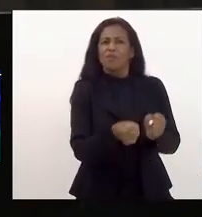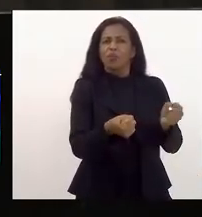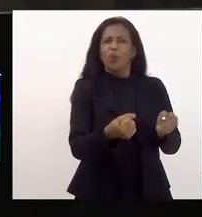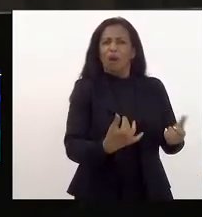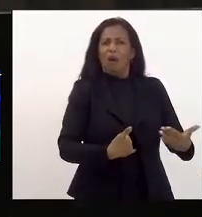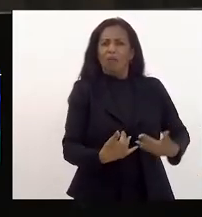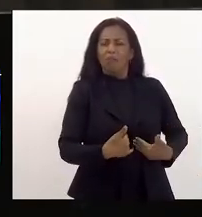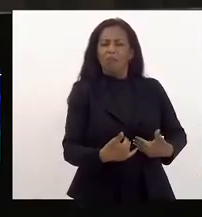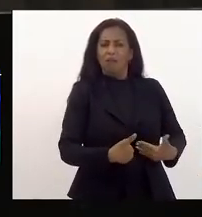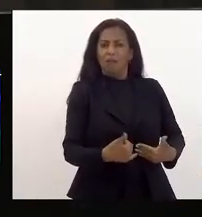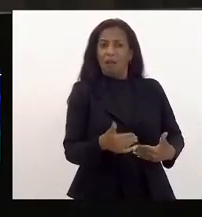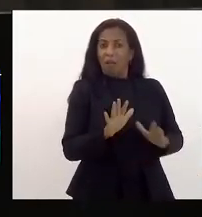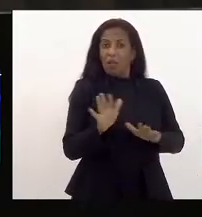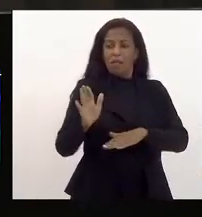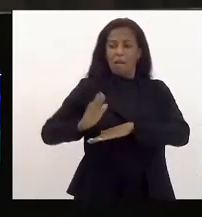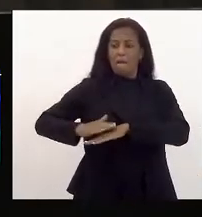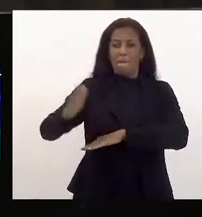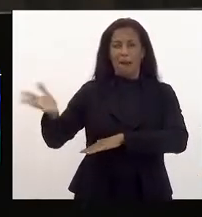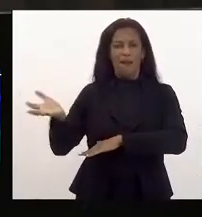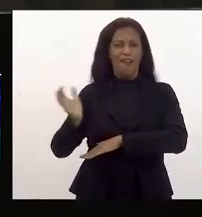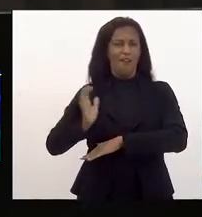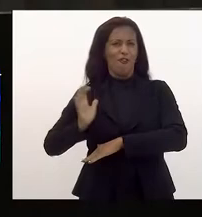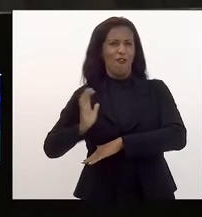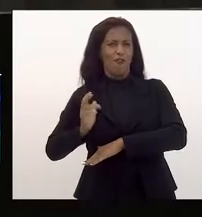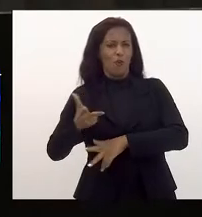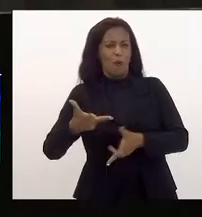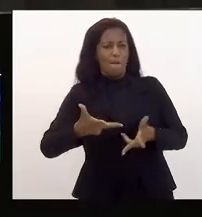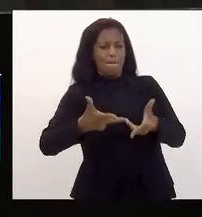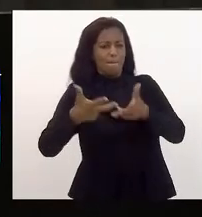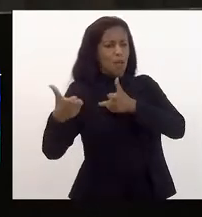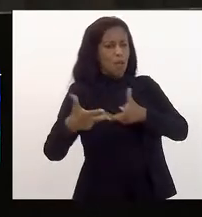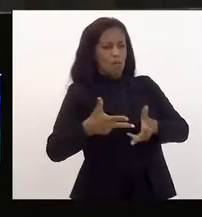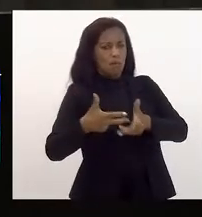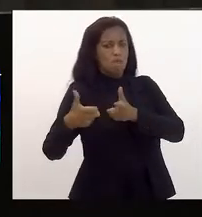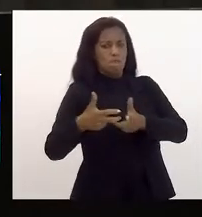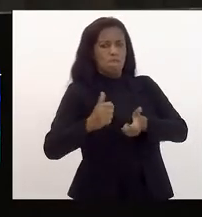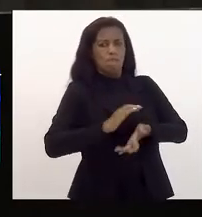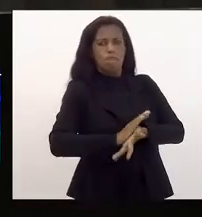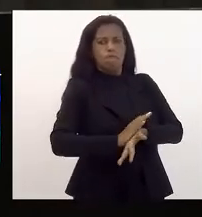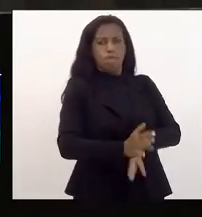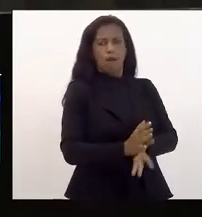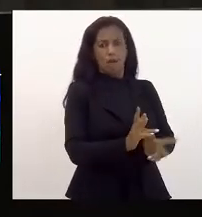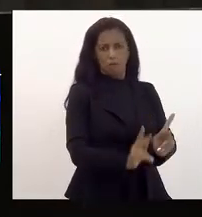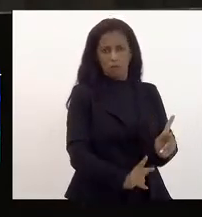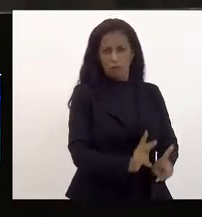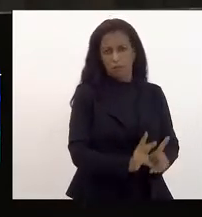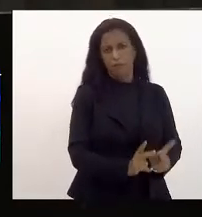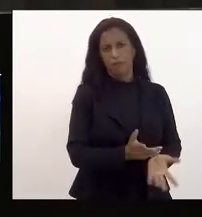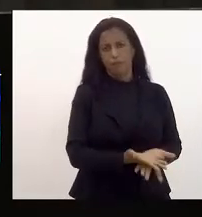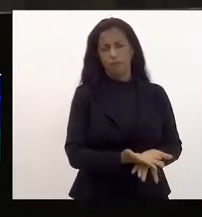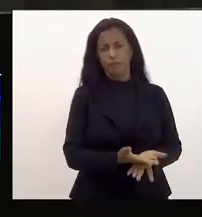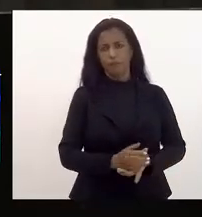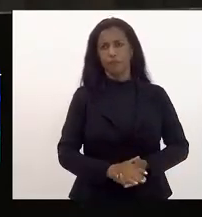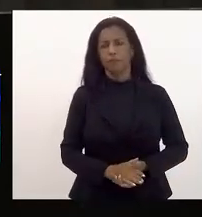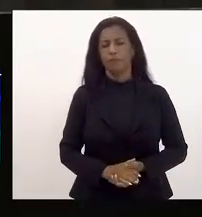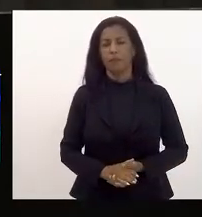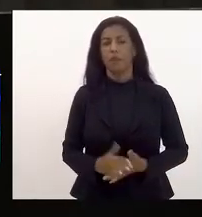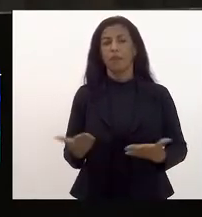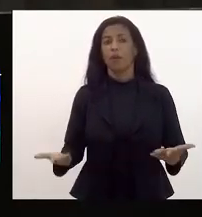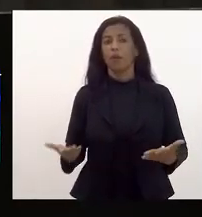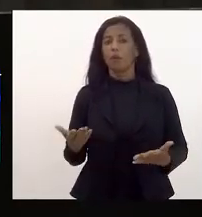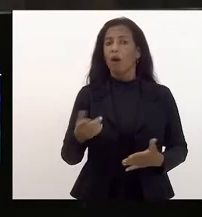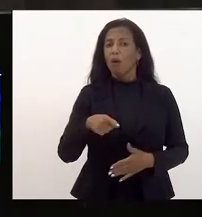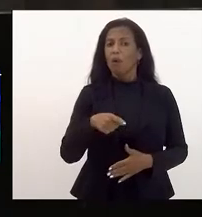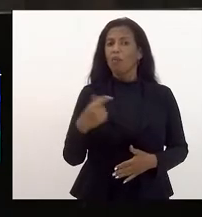e não aqueles que ficaram mais ricos explorando a miserabilidade do povo. Então, qual é o